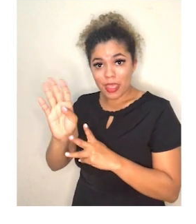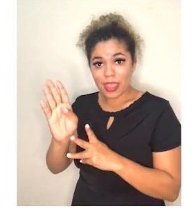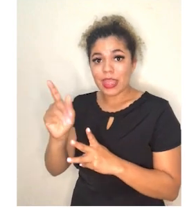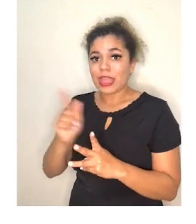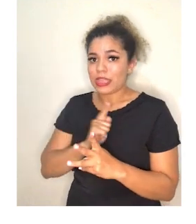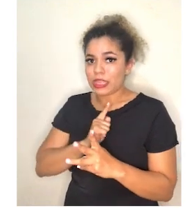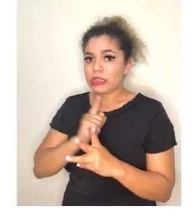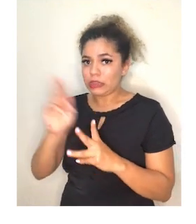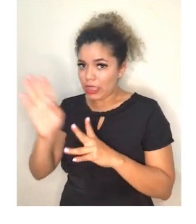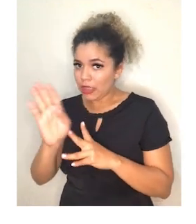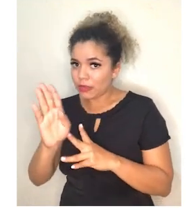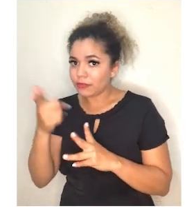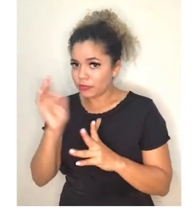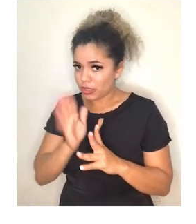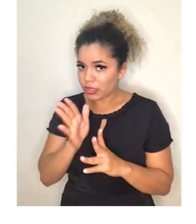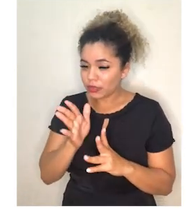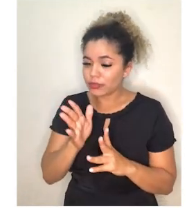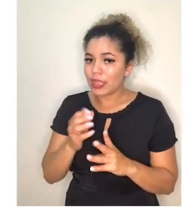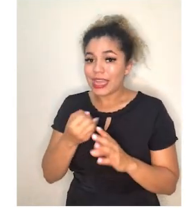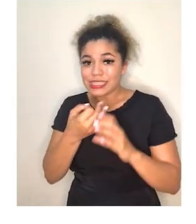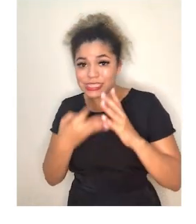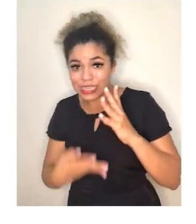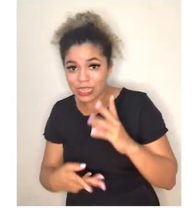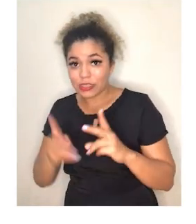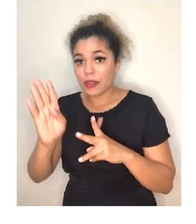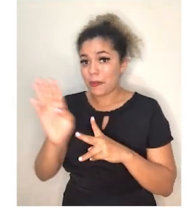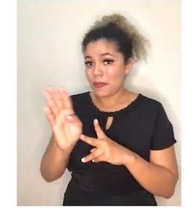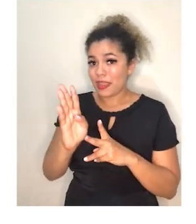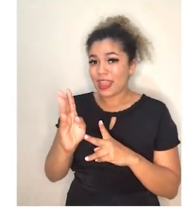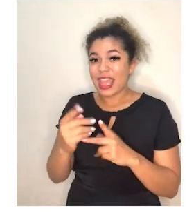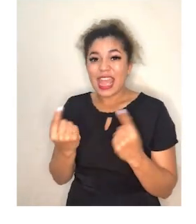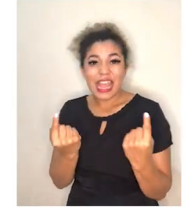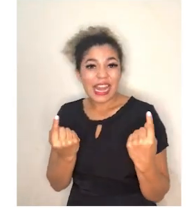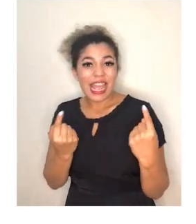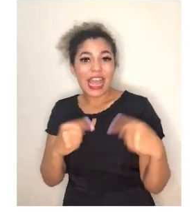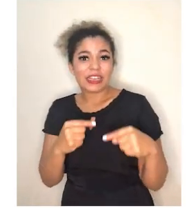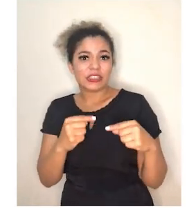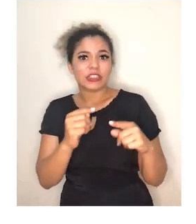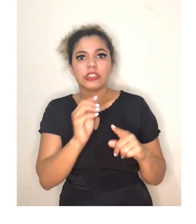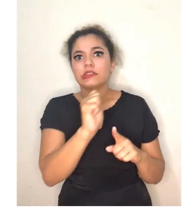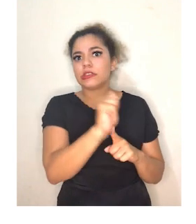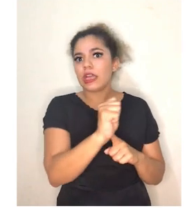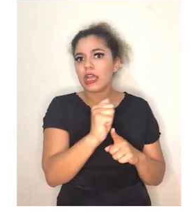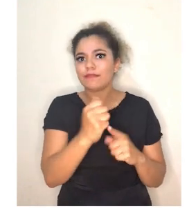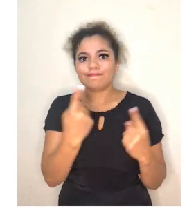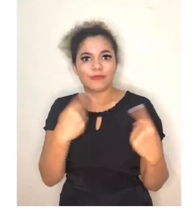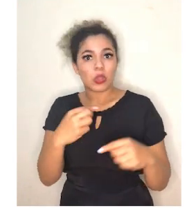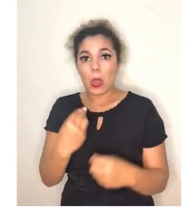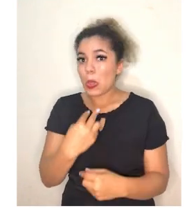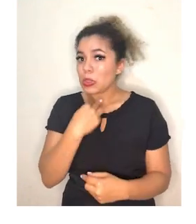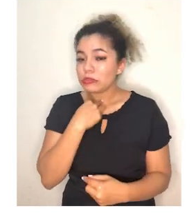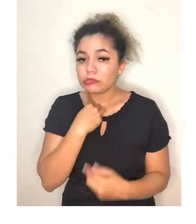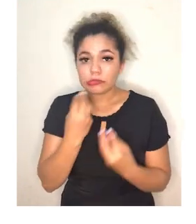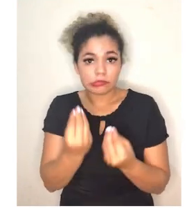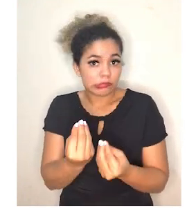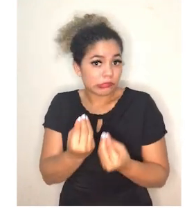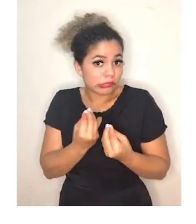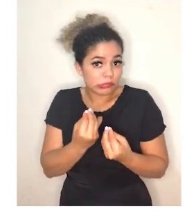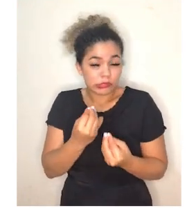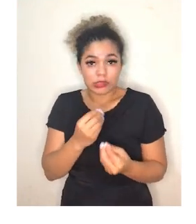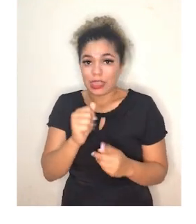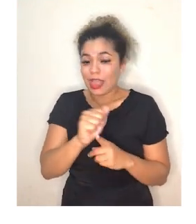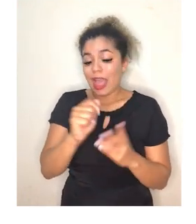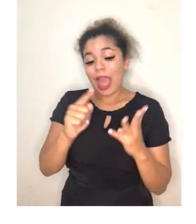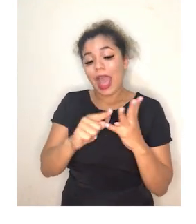têm as proteínas, como falamos, do tipo B, têm anticorpos anti-A, contra o sangue tipo A. No sangue